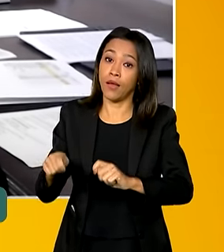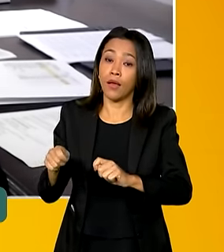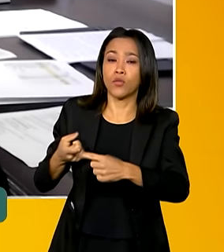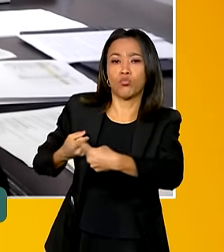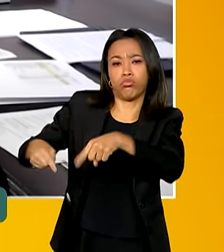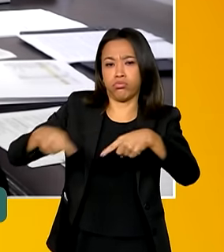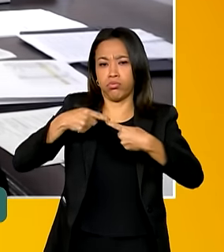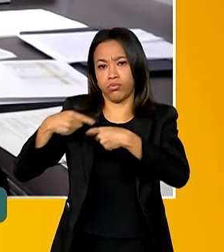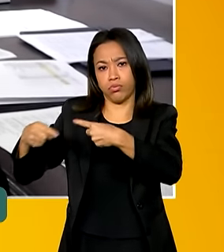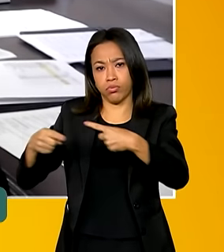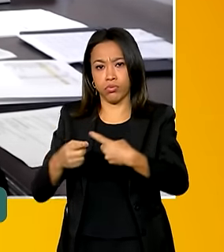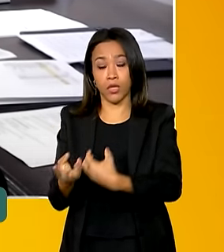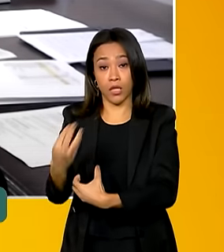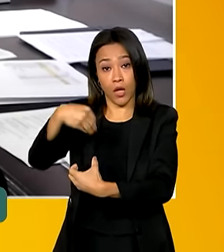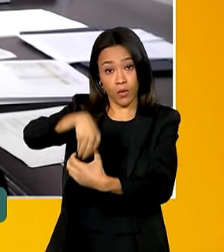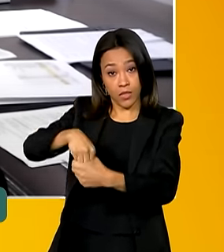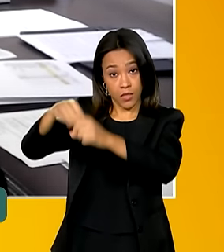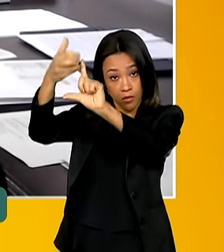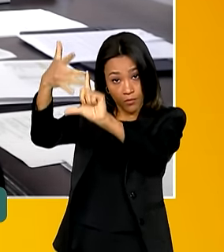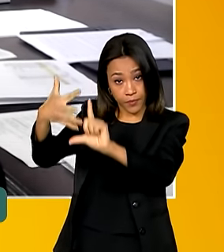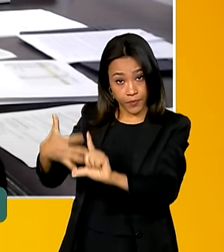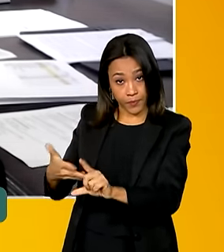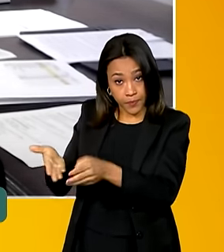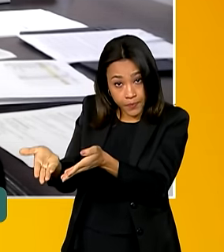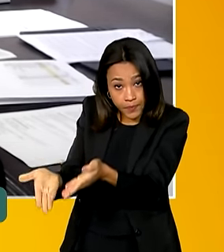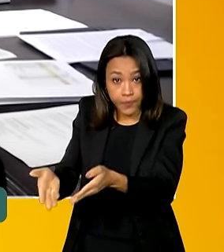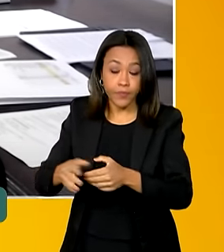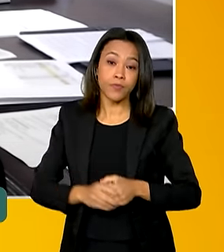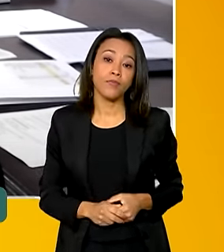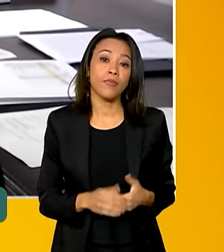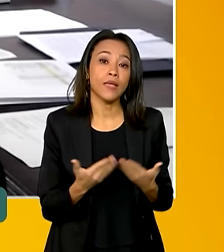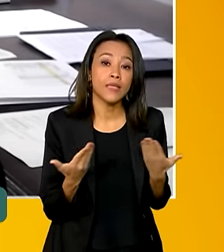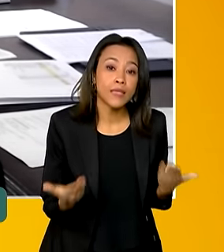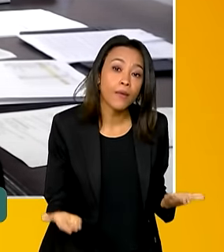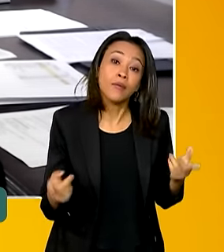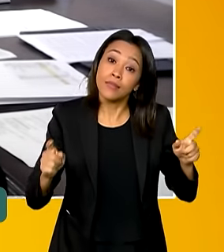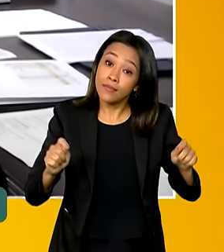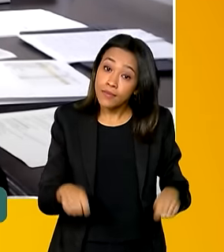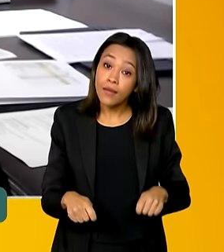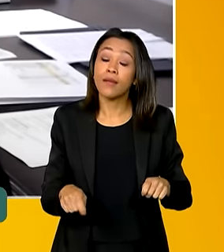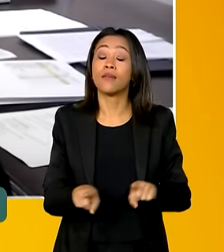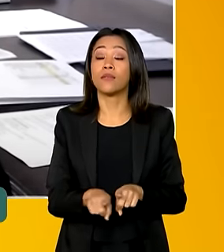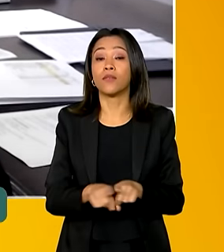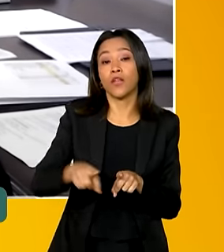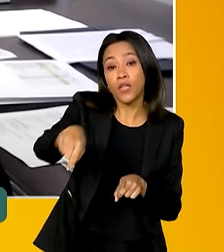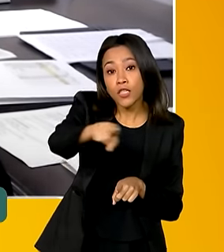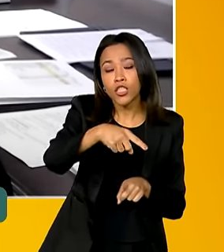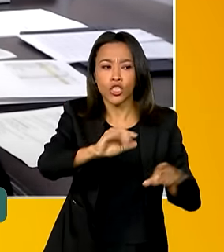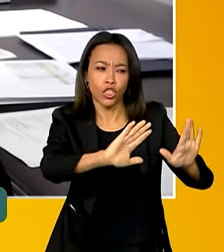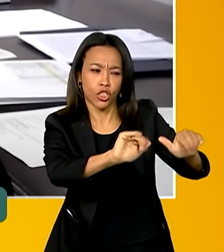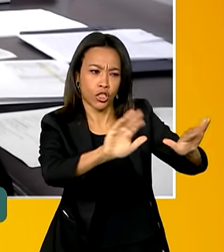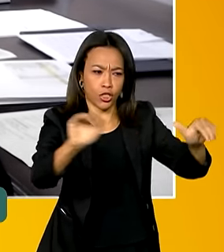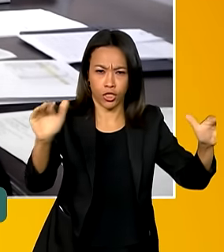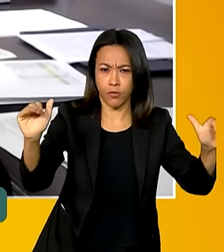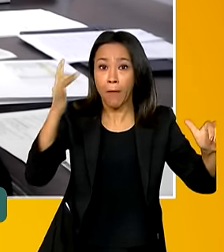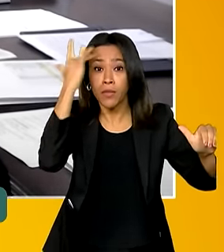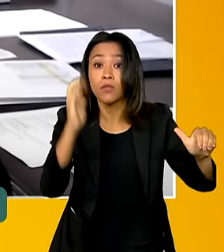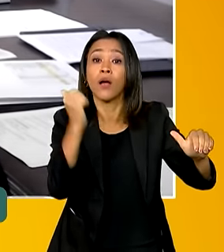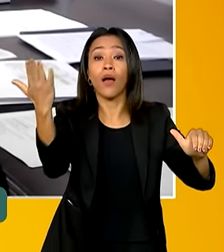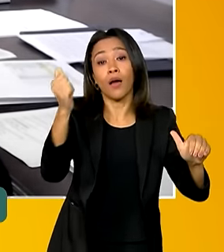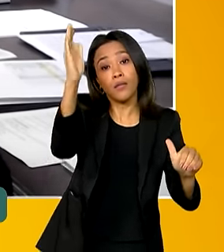debates digitais que serão realizados. Então, é uma possibilidade também de envolver pessoas do exterior,